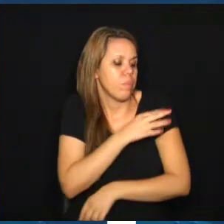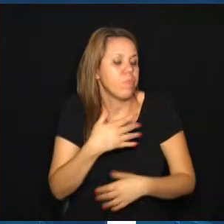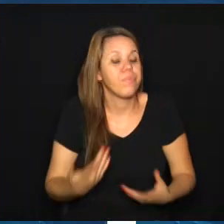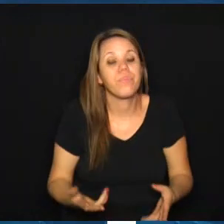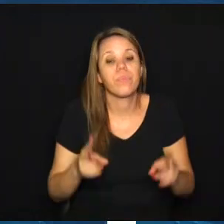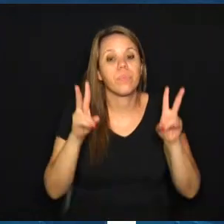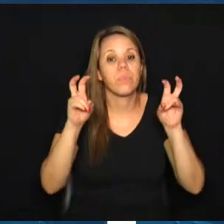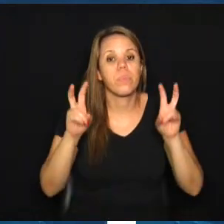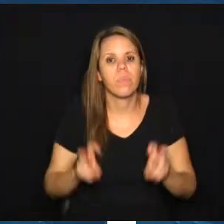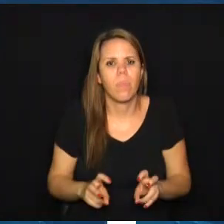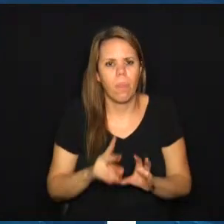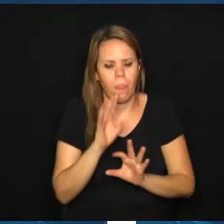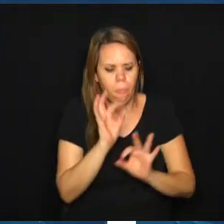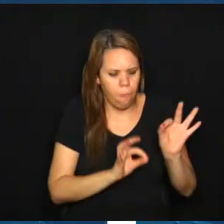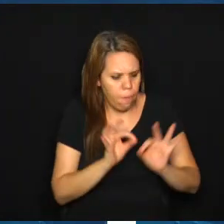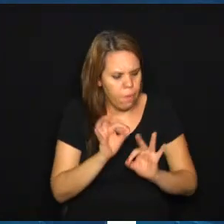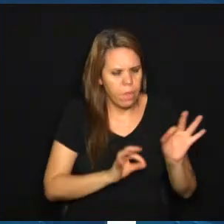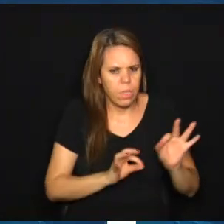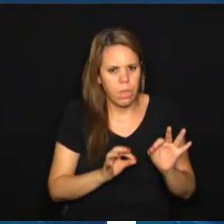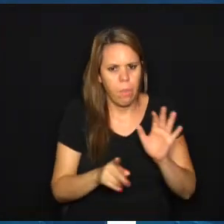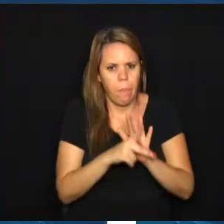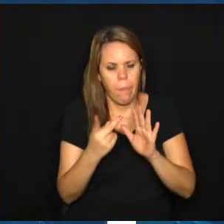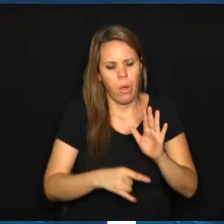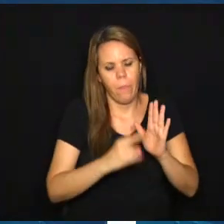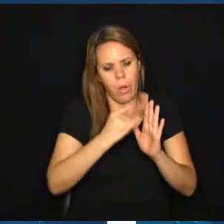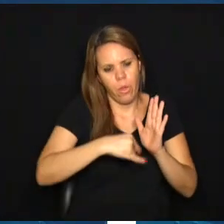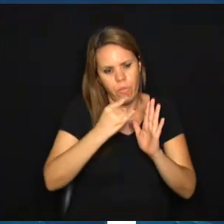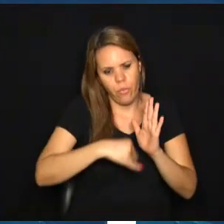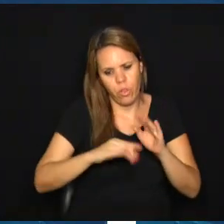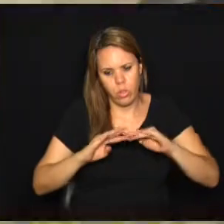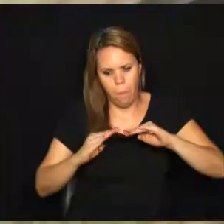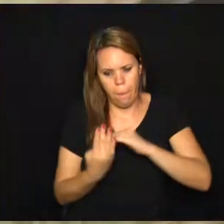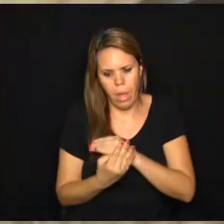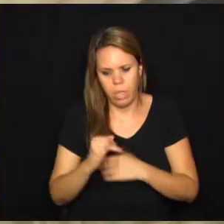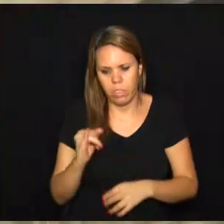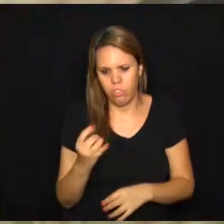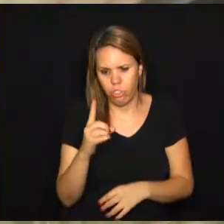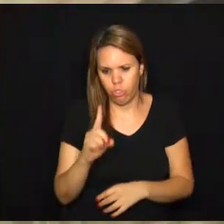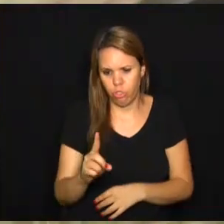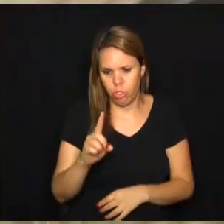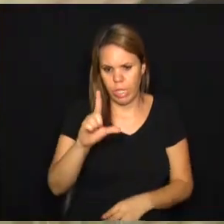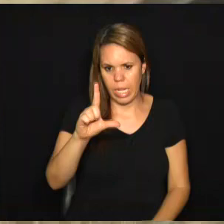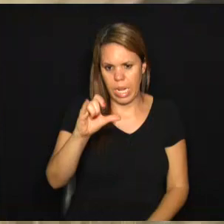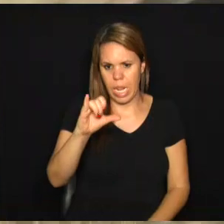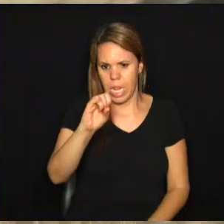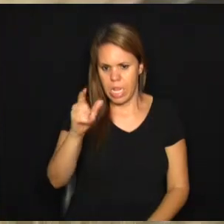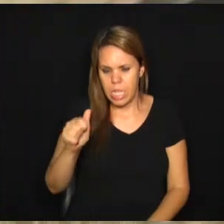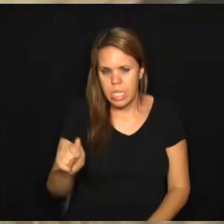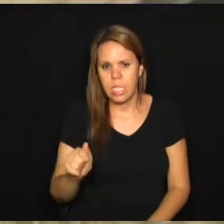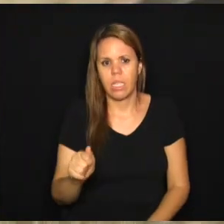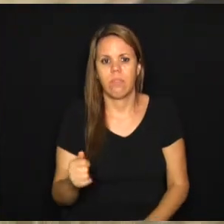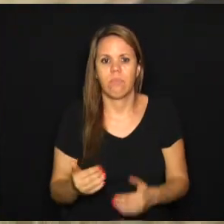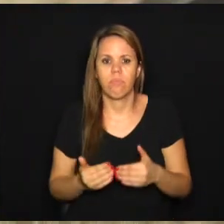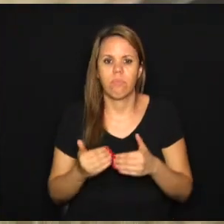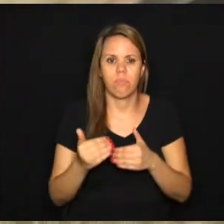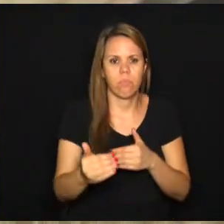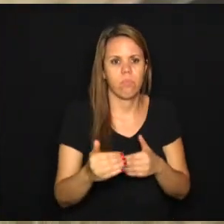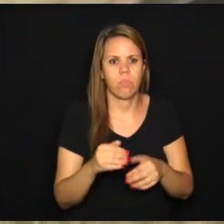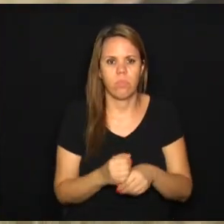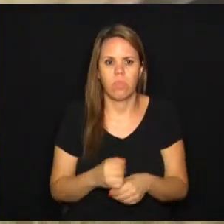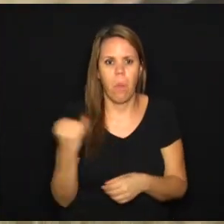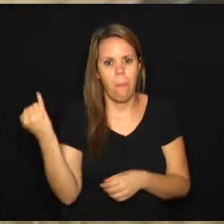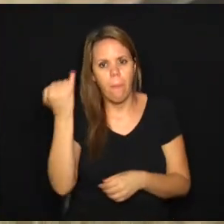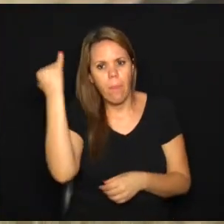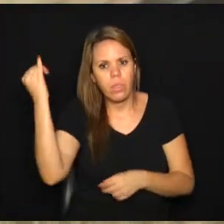sobre a regularização fundiária do Jardim Liza II. A regularização fundiária é um passo, vamos dizer, indispensável